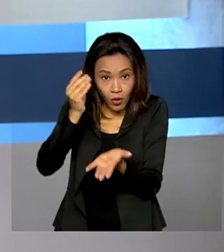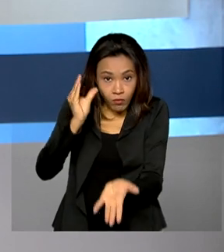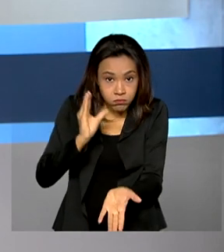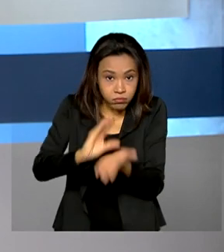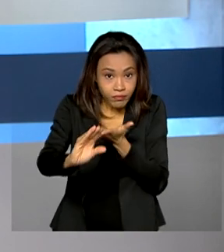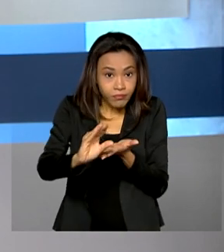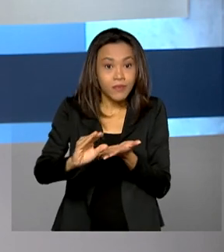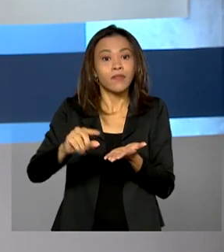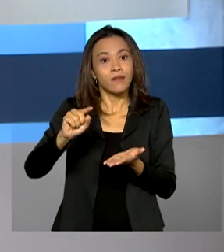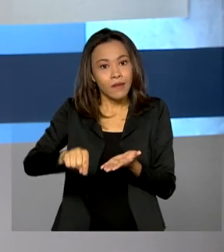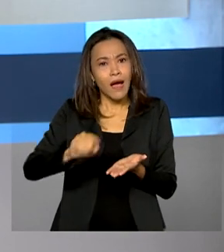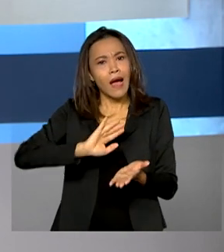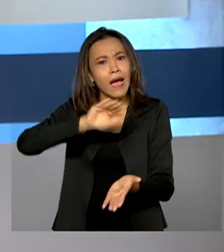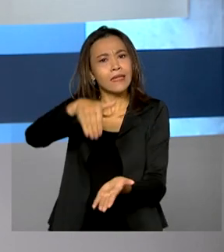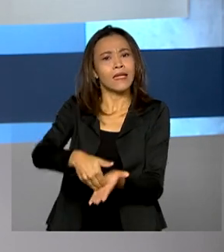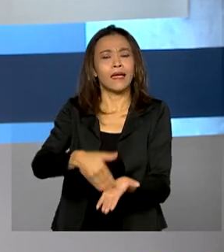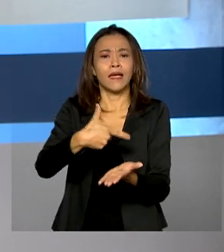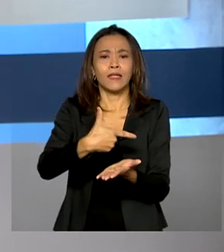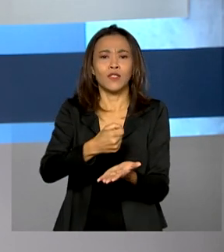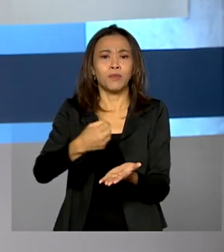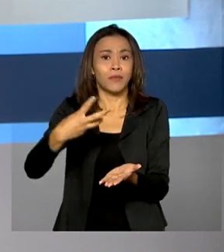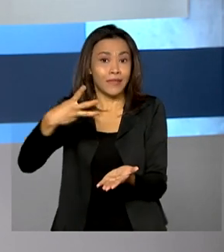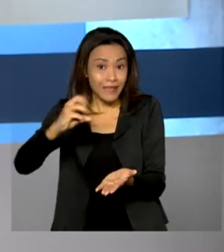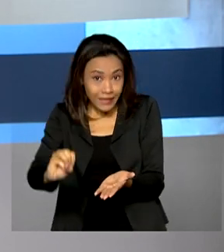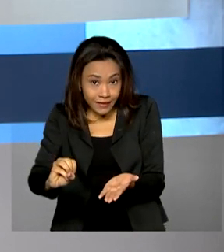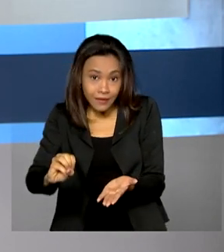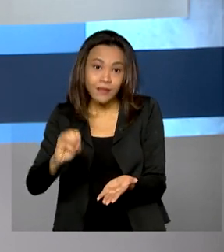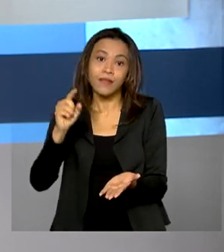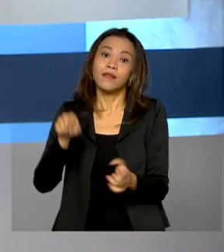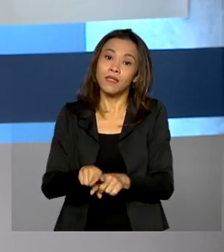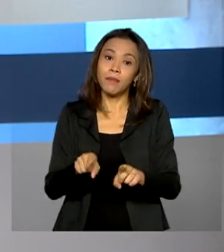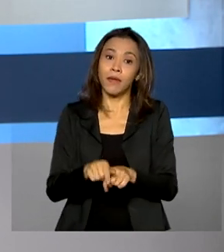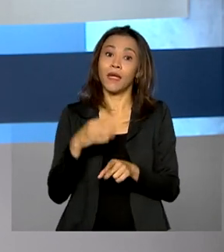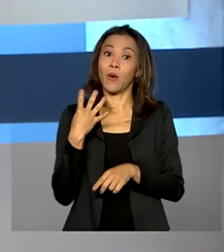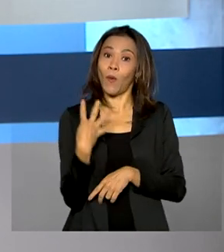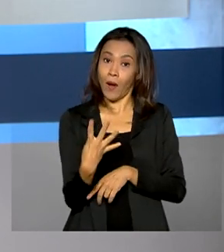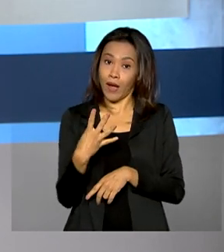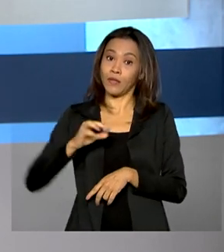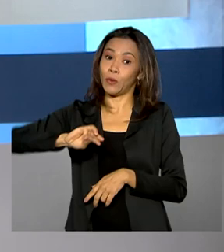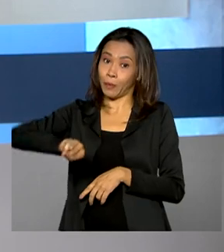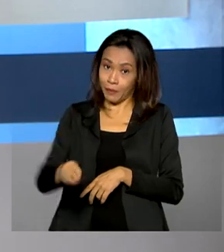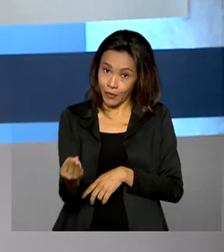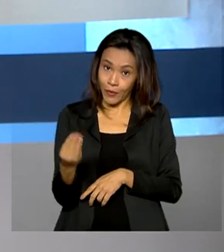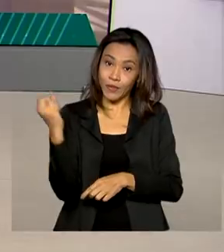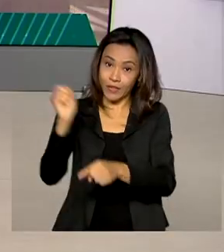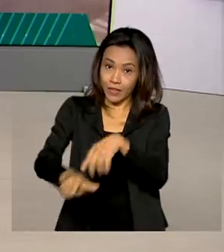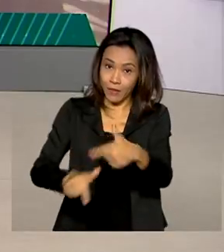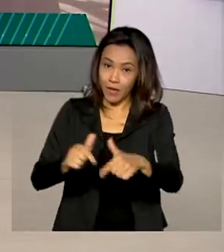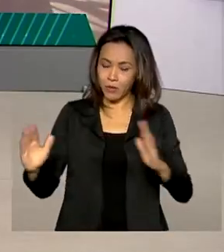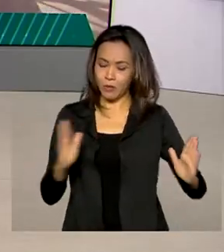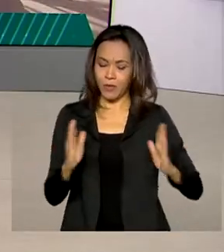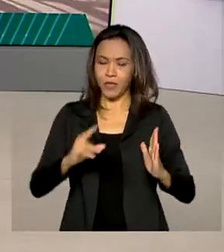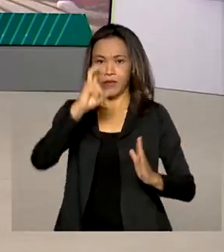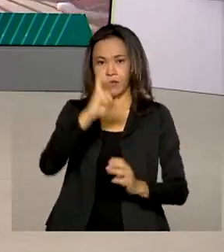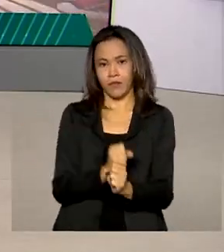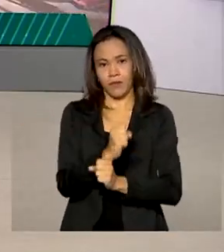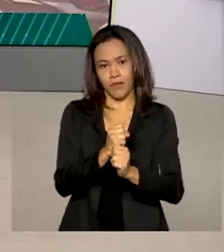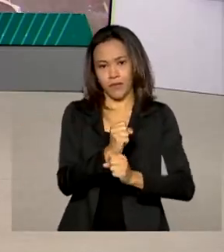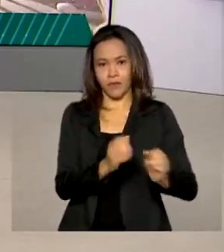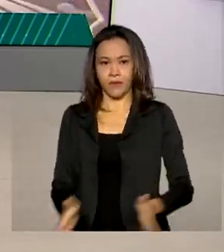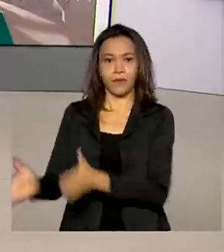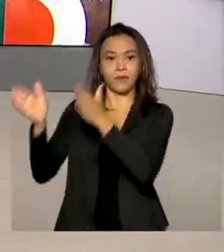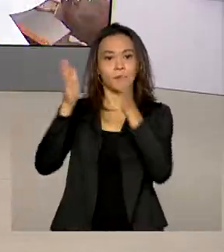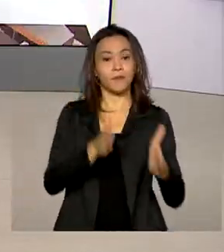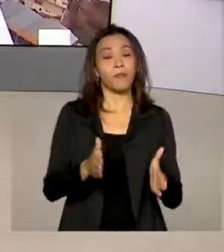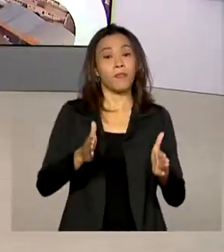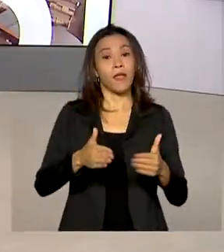natural triplicando até 2030, além de gerar 4 milhões de empregos em 5 anos. As próximas campanhas